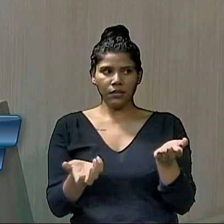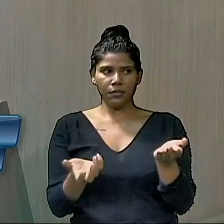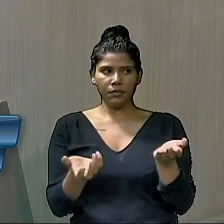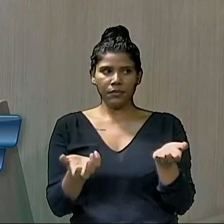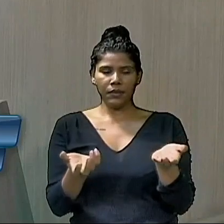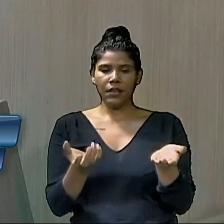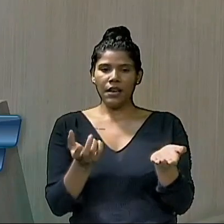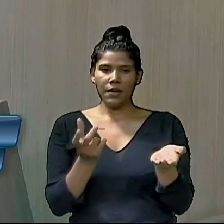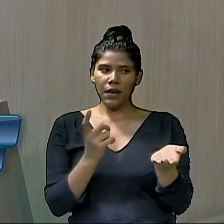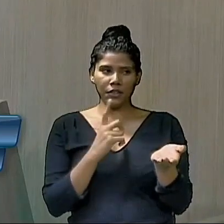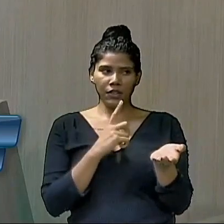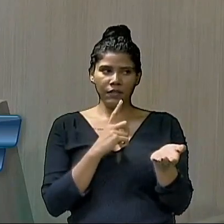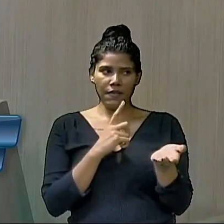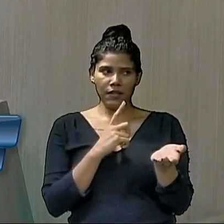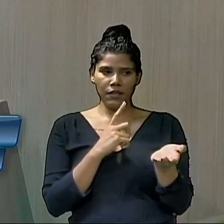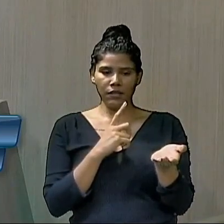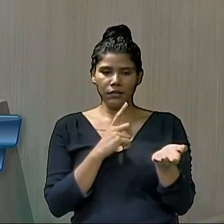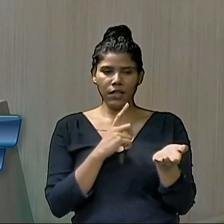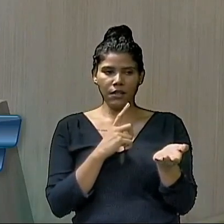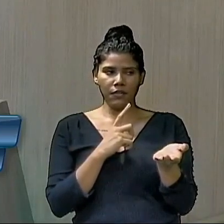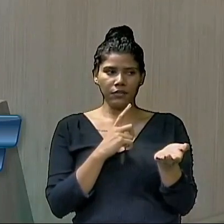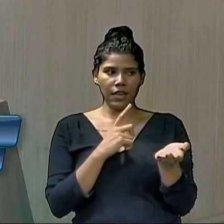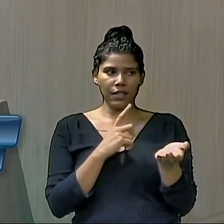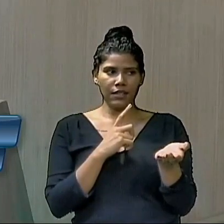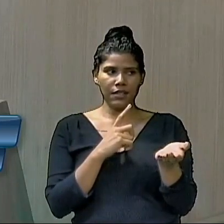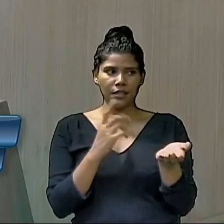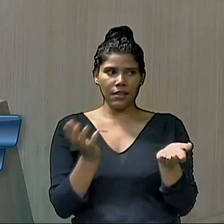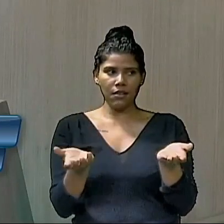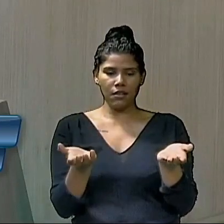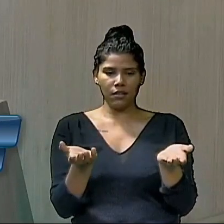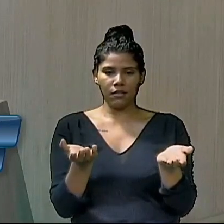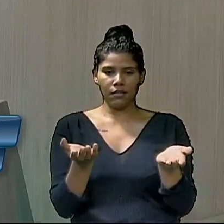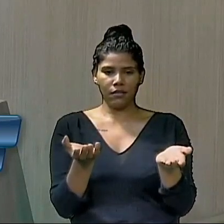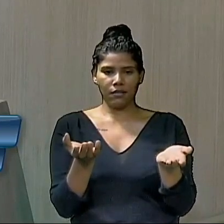despesa. Não havia necessidade, nesse momento, de criar mais uma taxa.